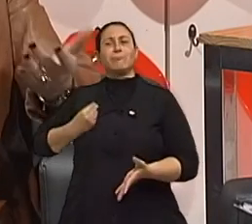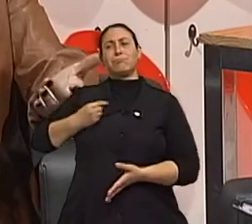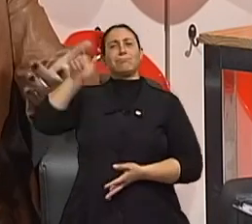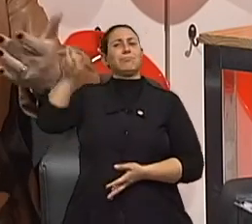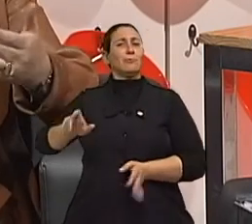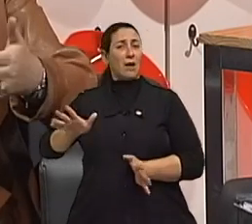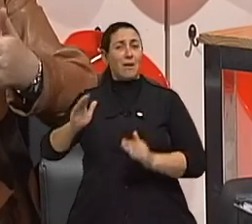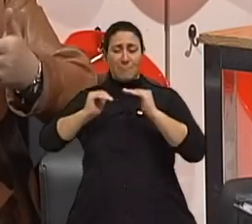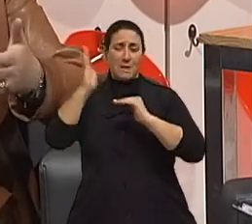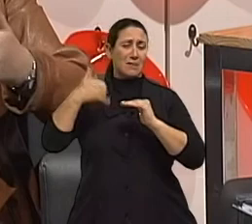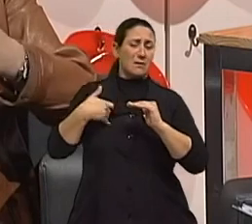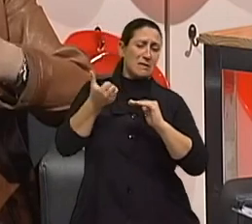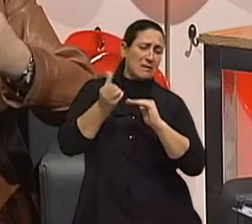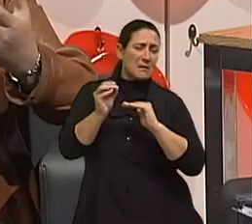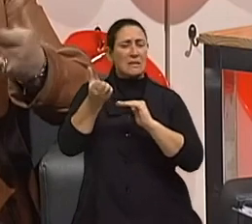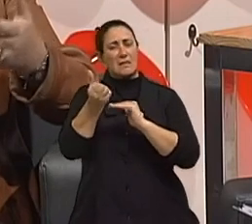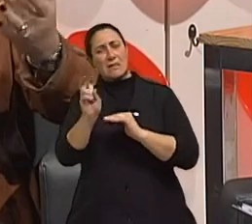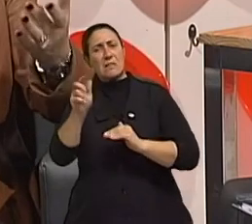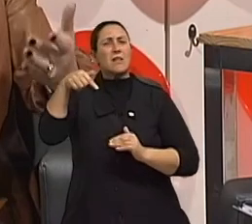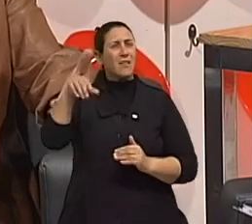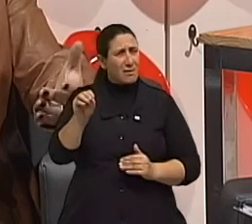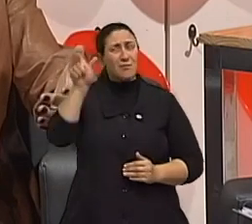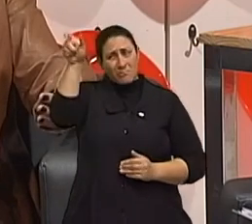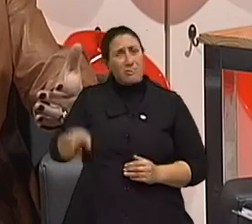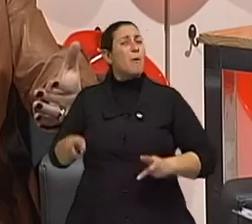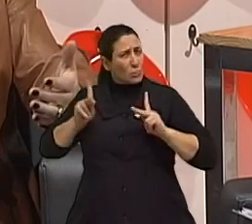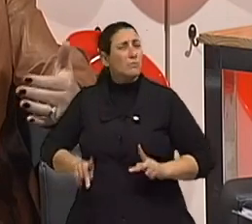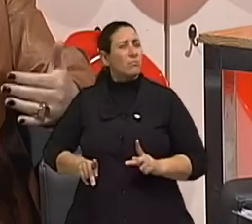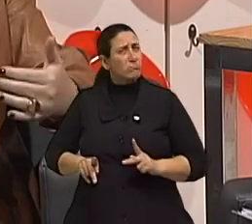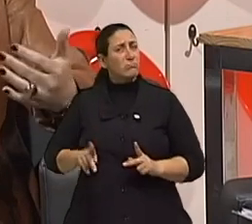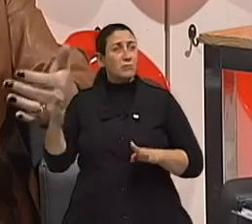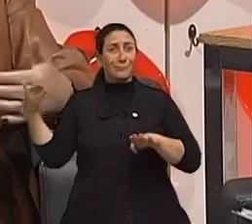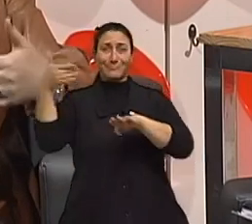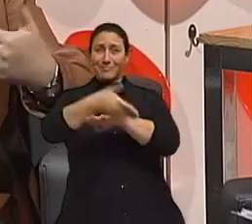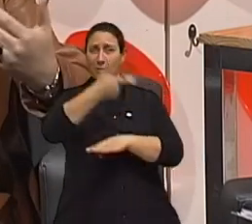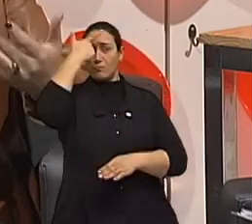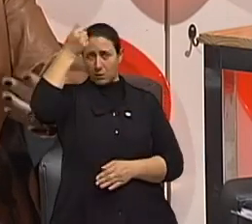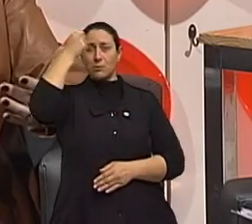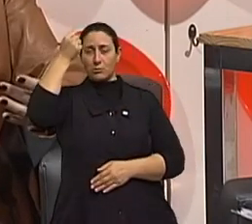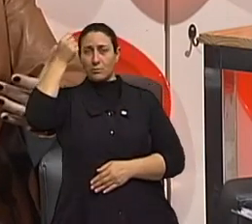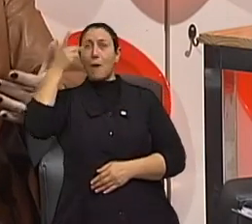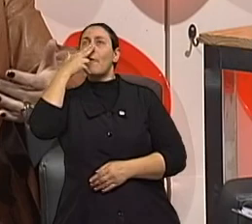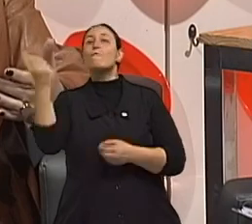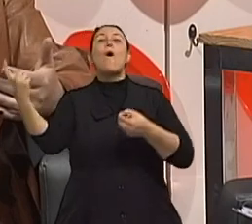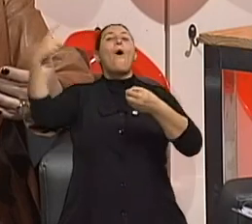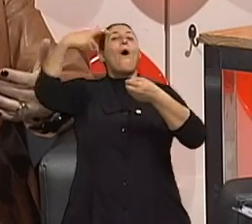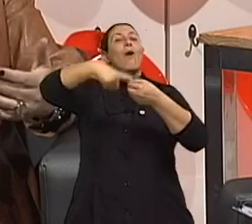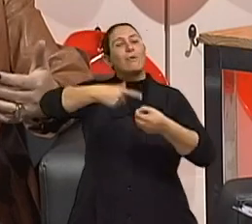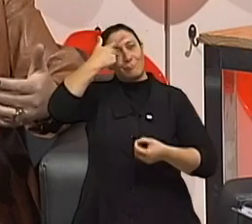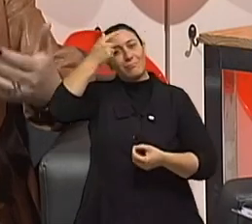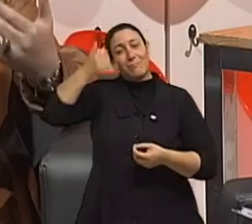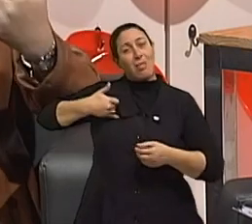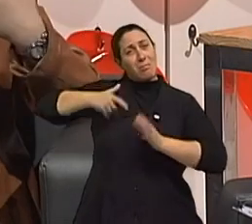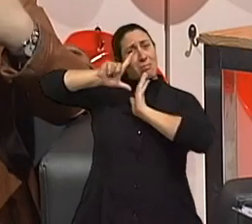com 60, 65, 70, afinal, uma pessoa que entra na universidade mais tarde ou que volta a frequentar a universidade mais